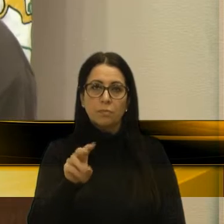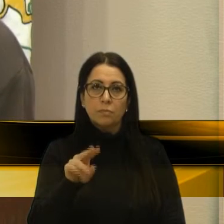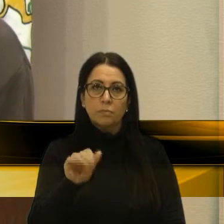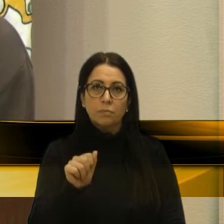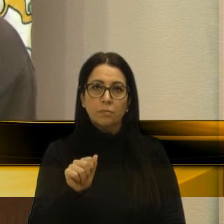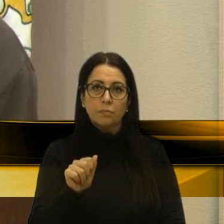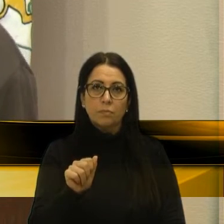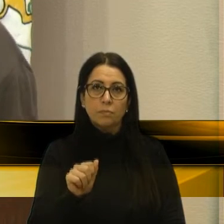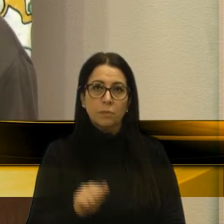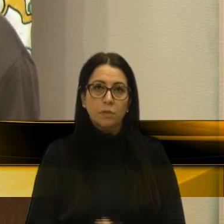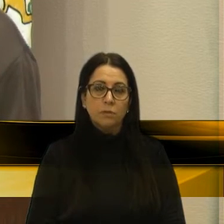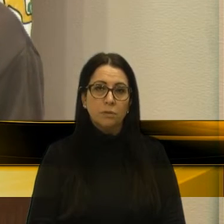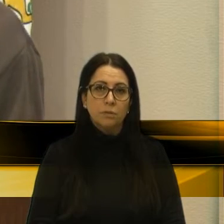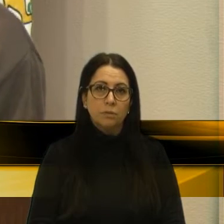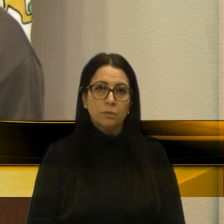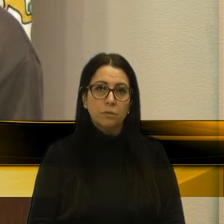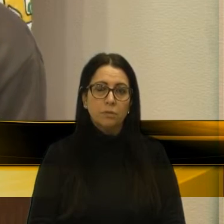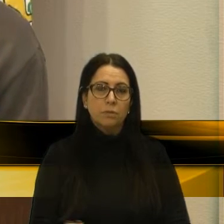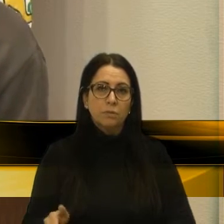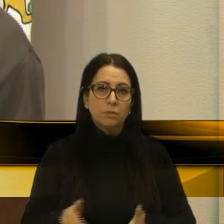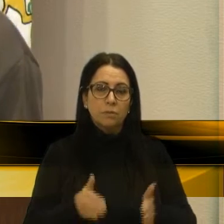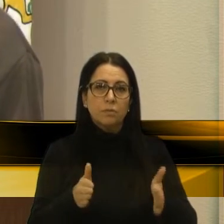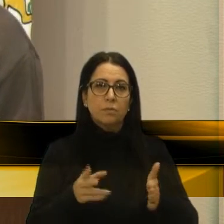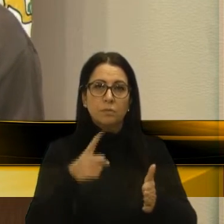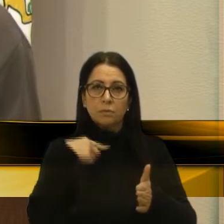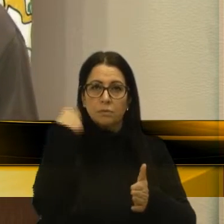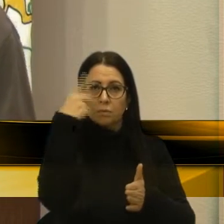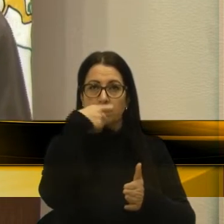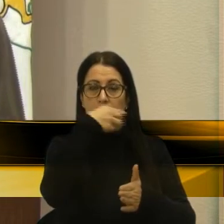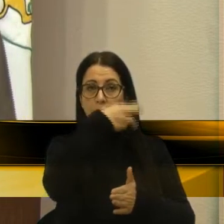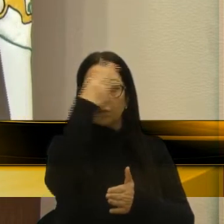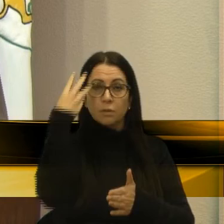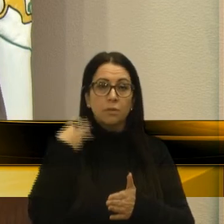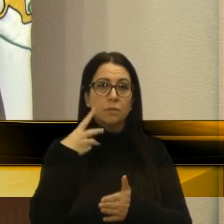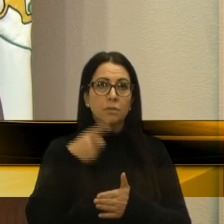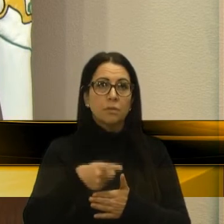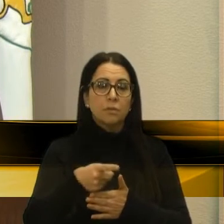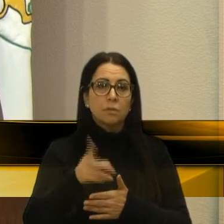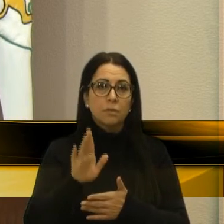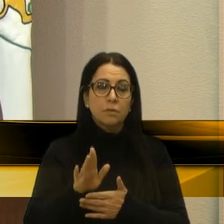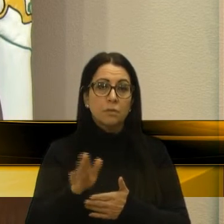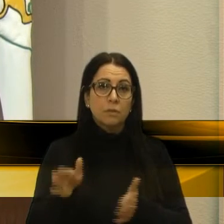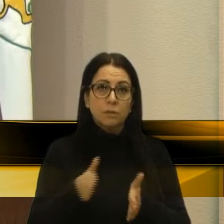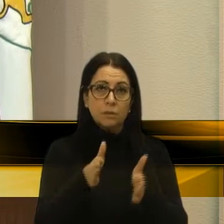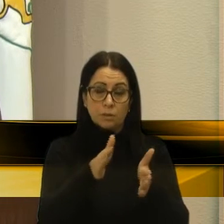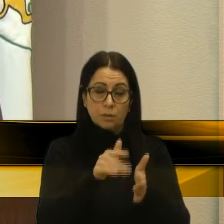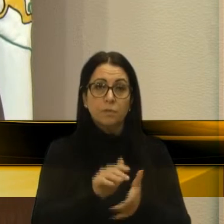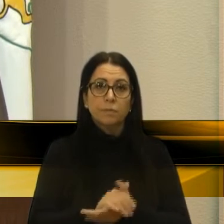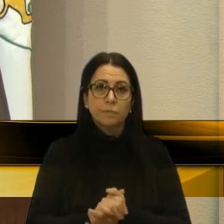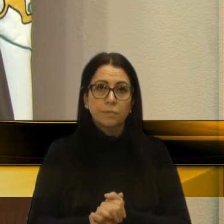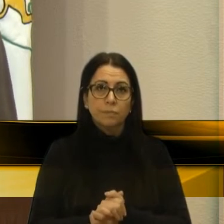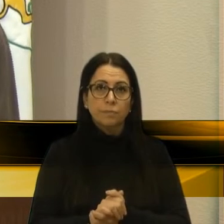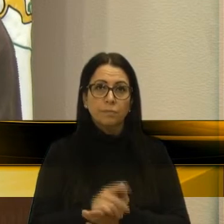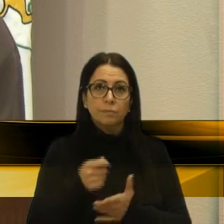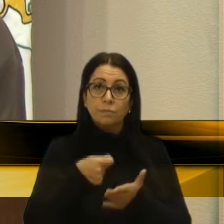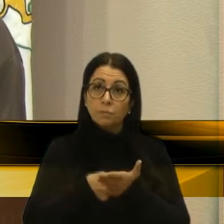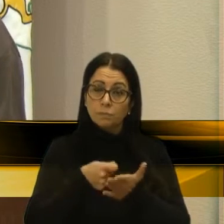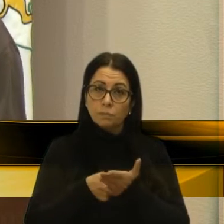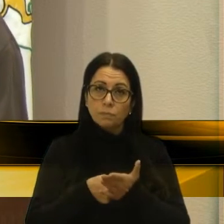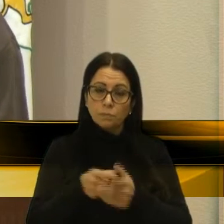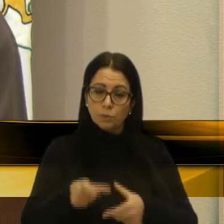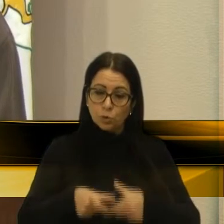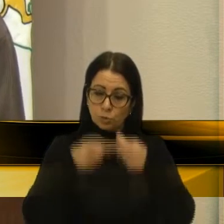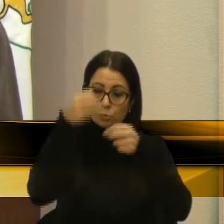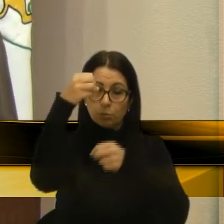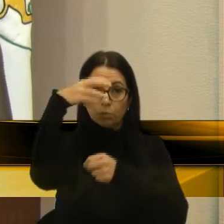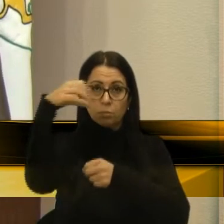varou, a Estrada dos Rombeiros. essa estrada, que a gente cobrou, dos postes,